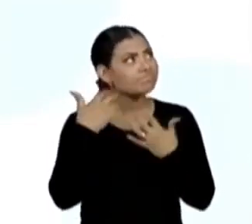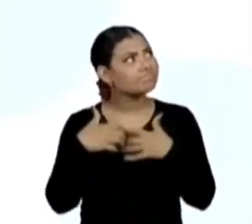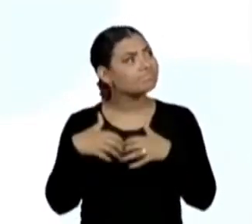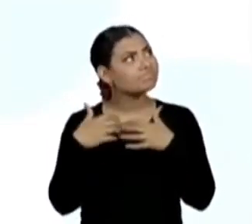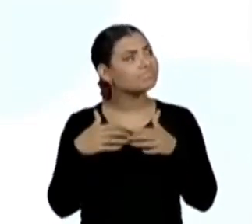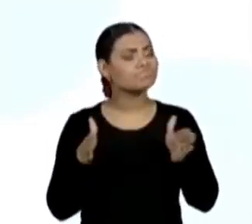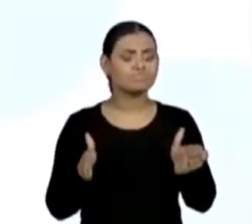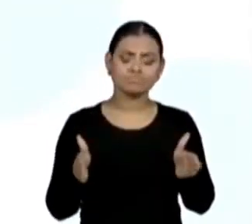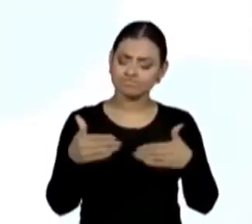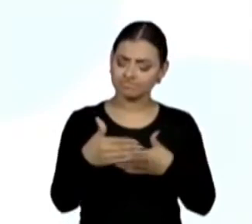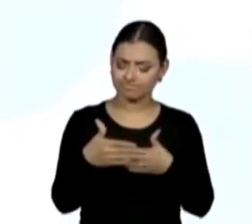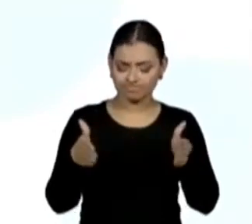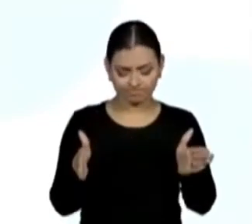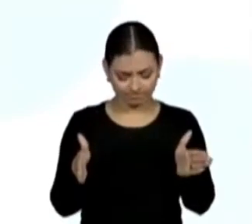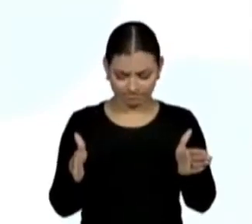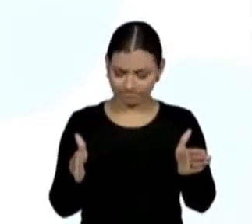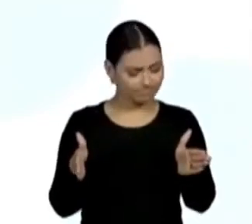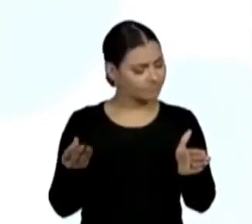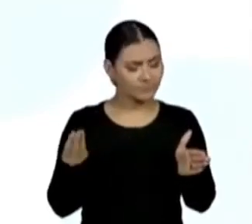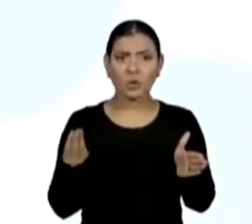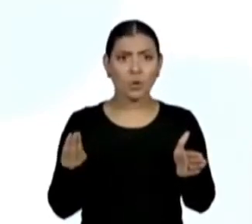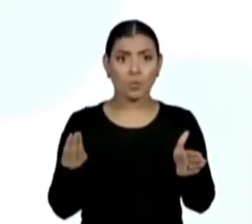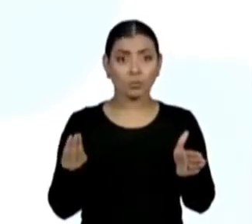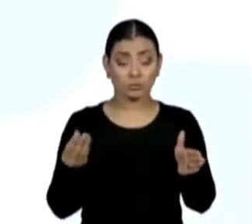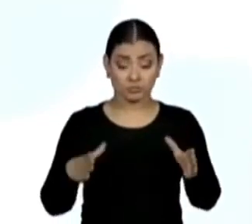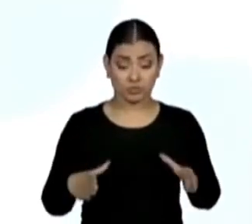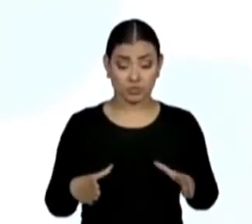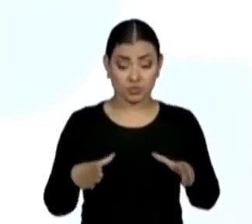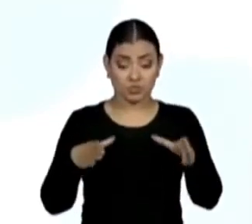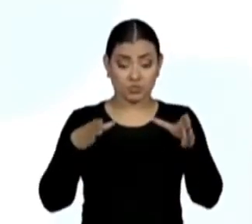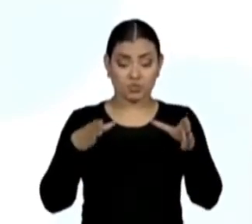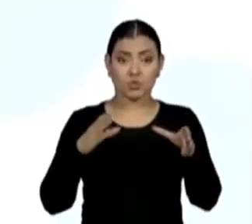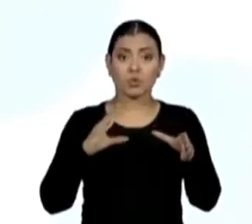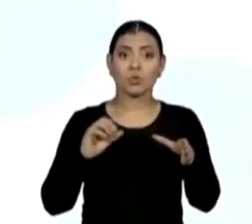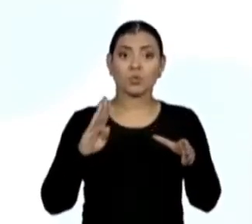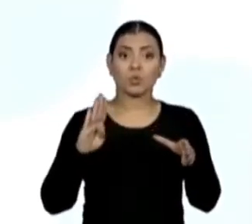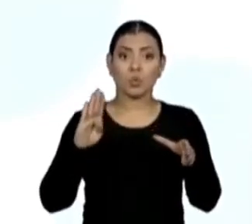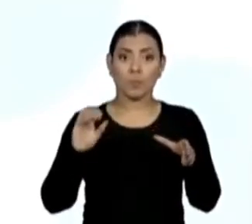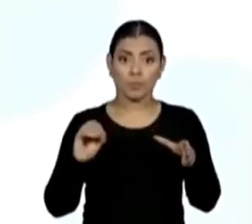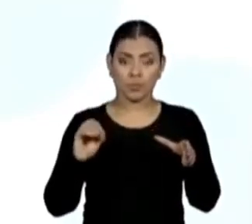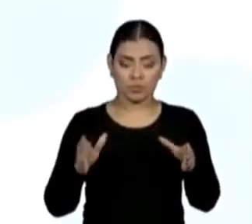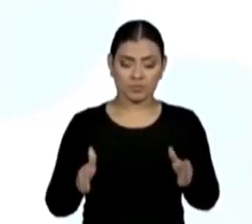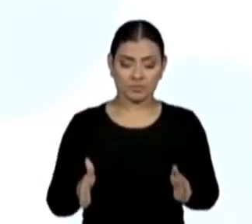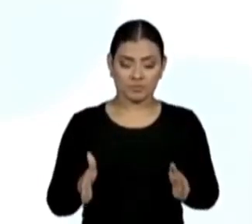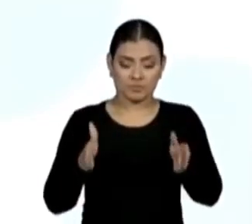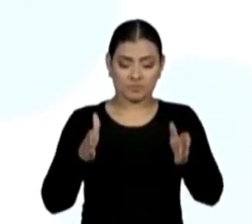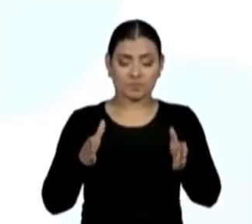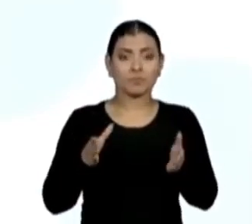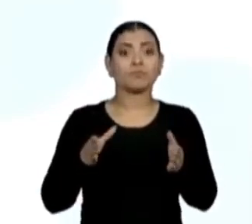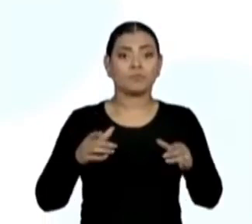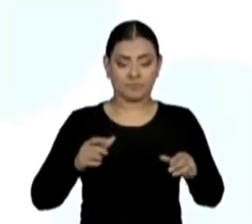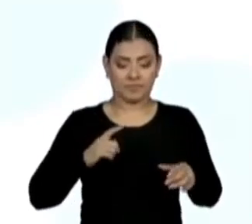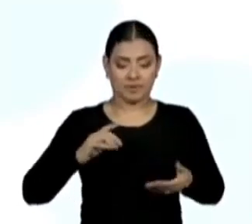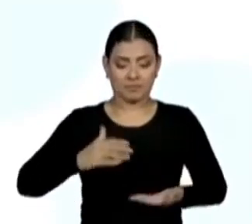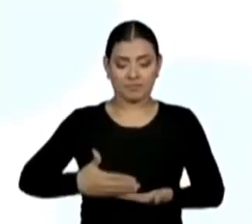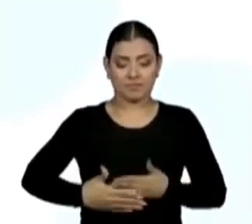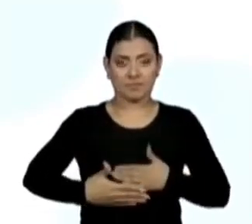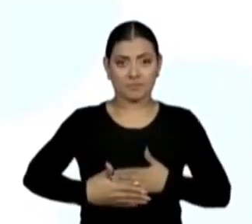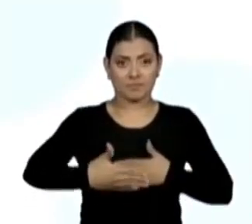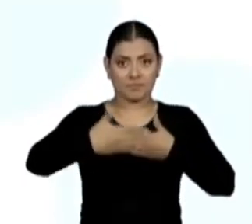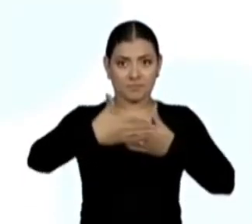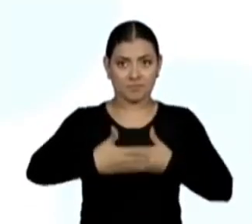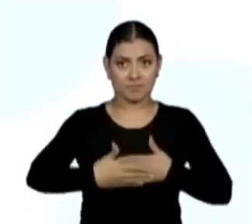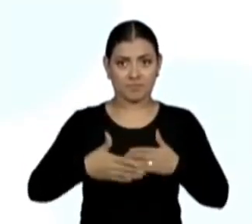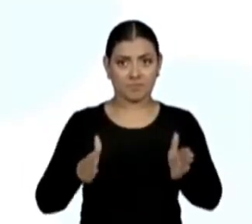na caixa. Isso é um cubo. Os professores já lembraram que nós já tivemos, inclusive, uma aula sobre isso. São as seis